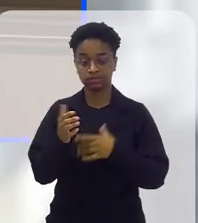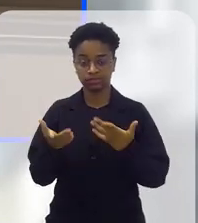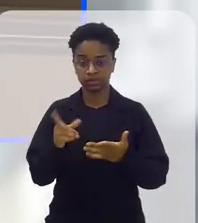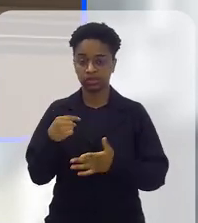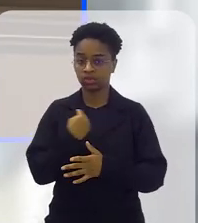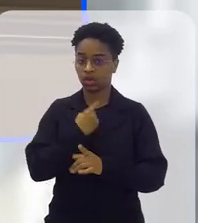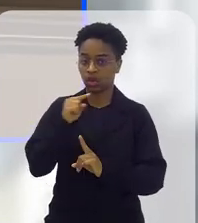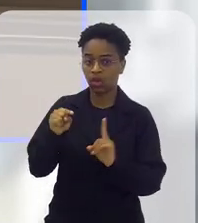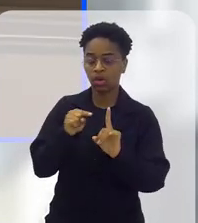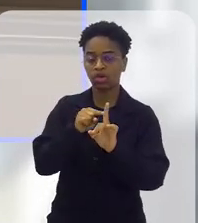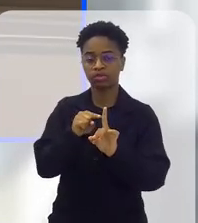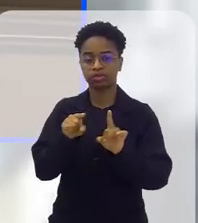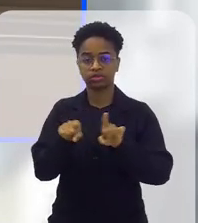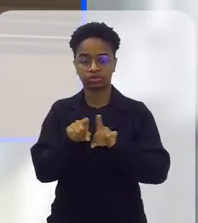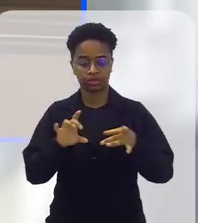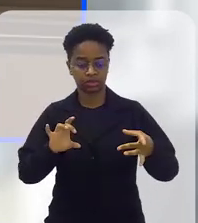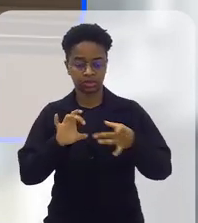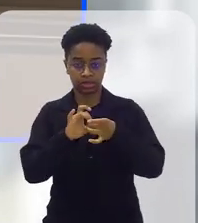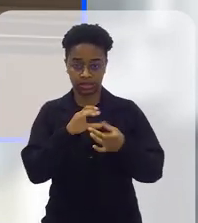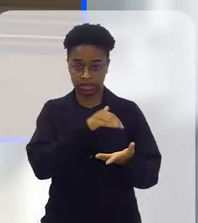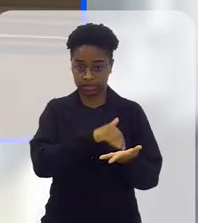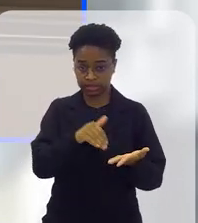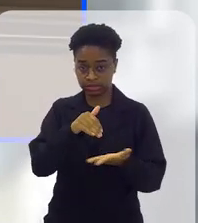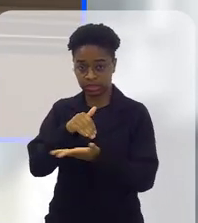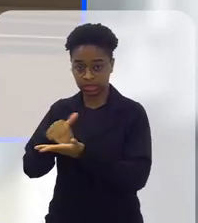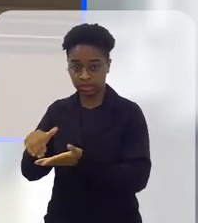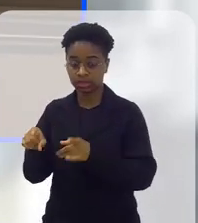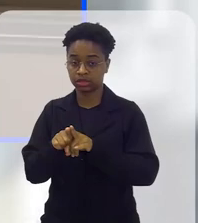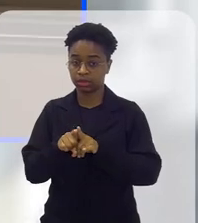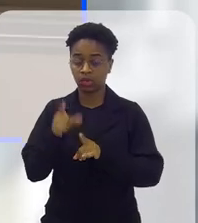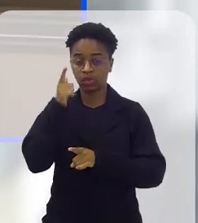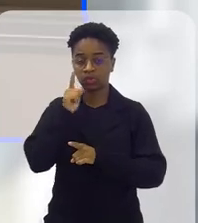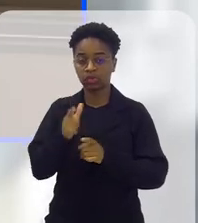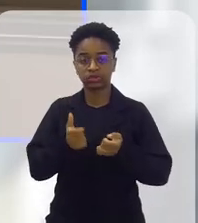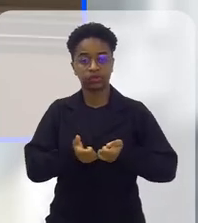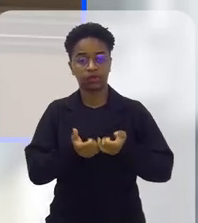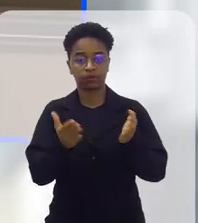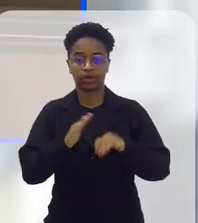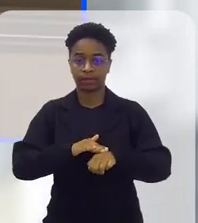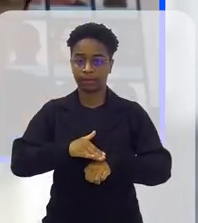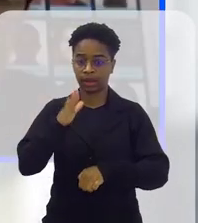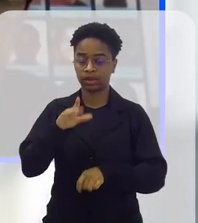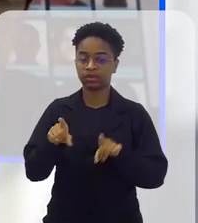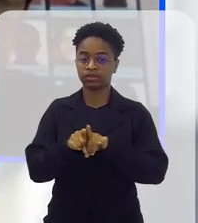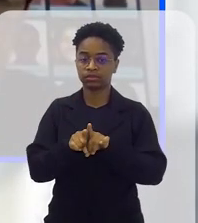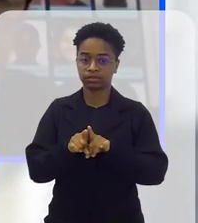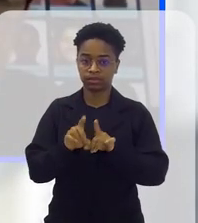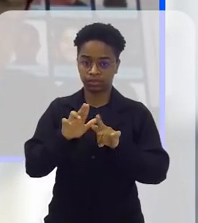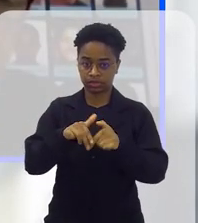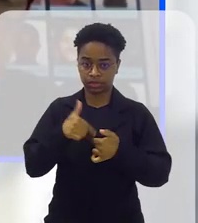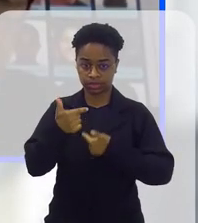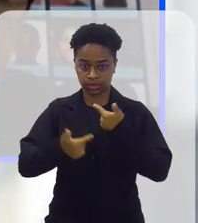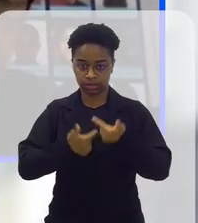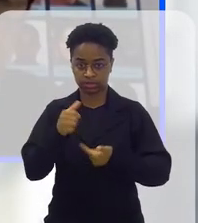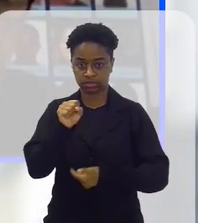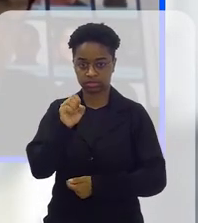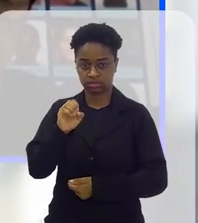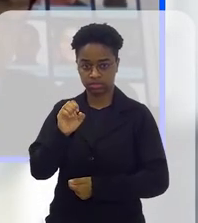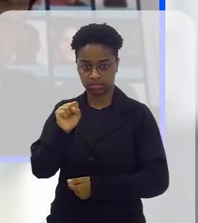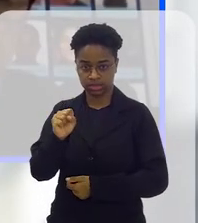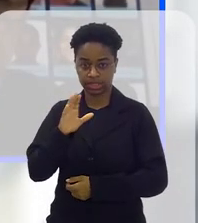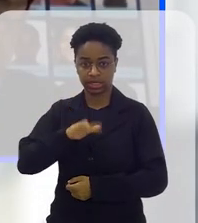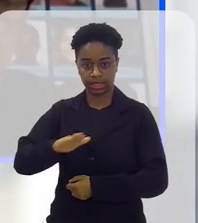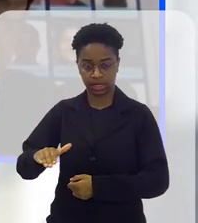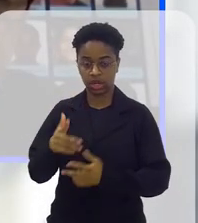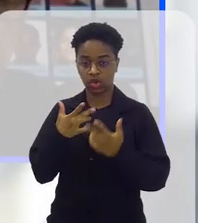quer, essa união intersecretaria, que a gente possa disponibilizar cada vez mais, através também desse trabalho SOS